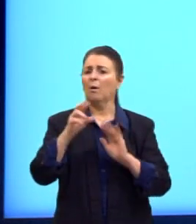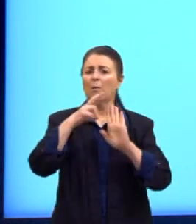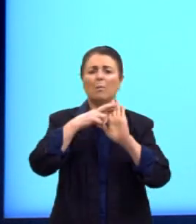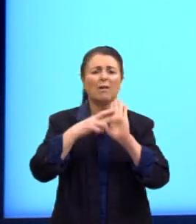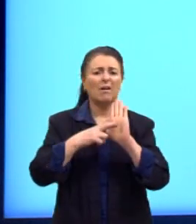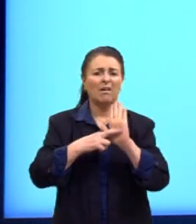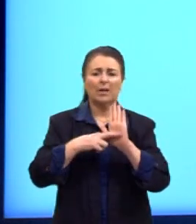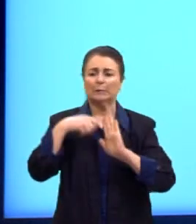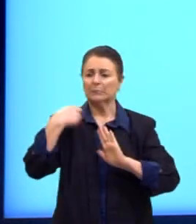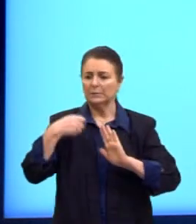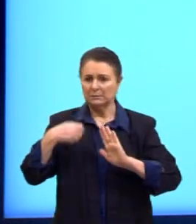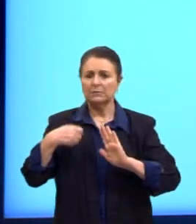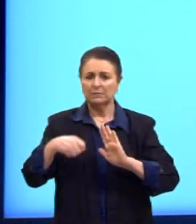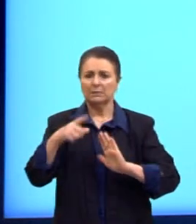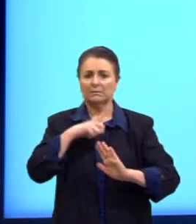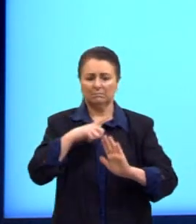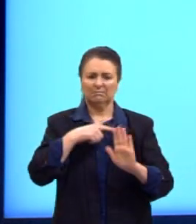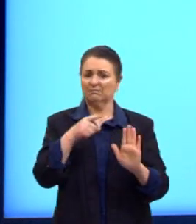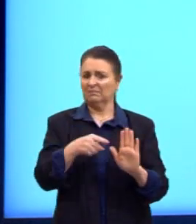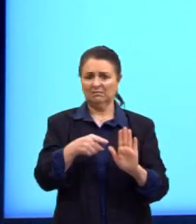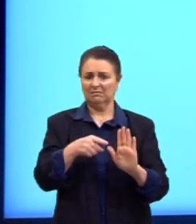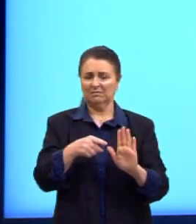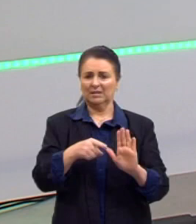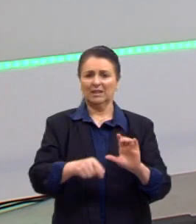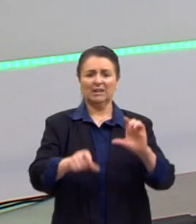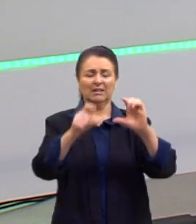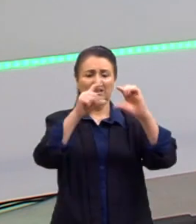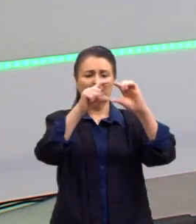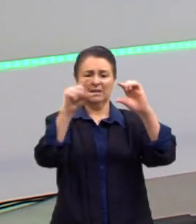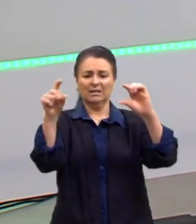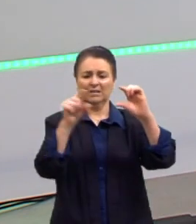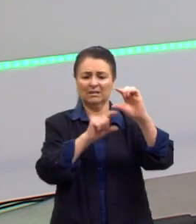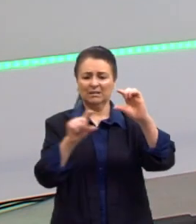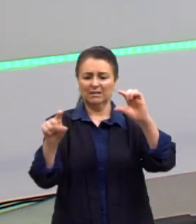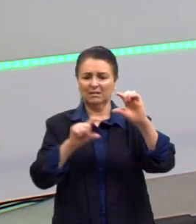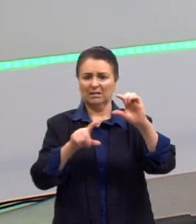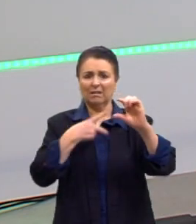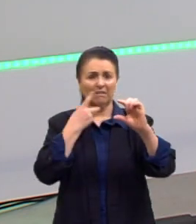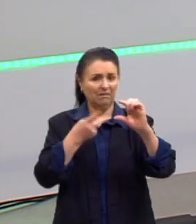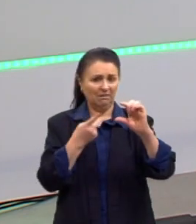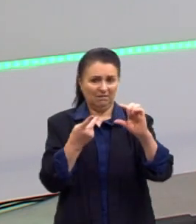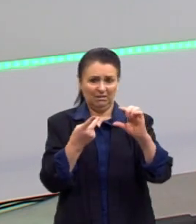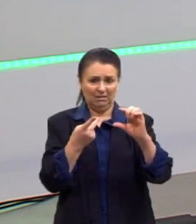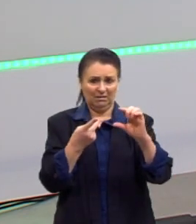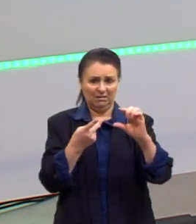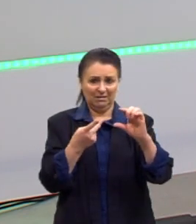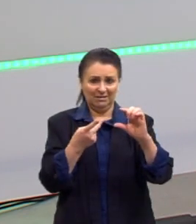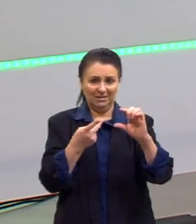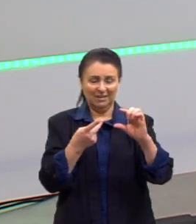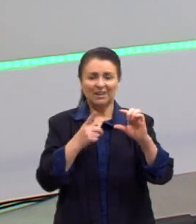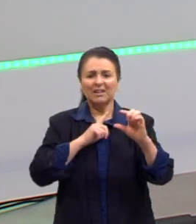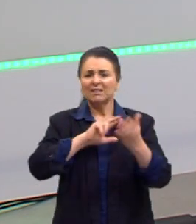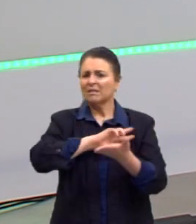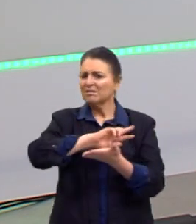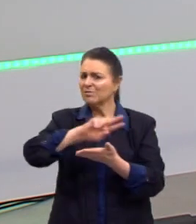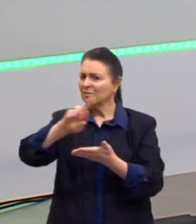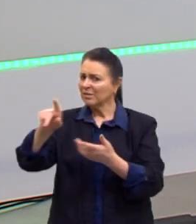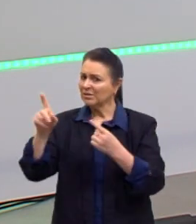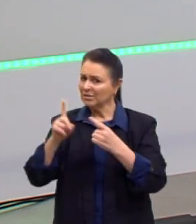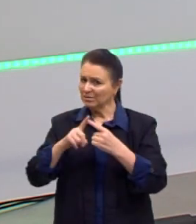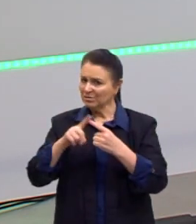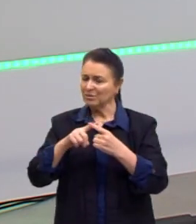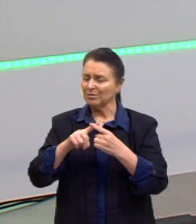Não é obrigatório que a tirinha tenha falas. A gente tem diversas tirinhas aí que já foram